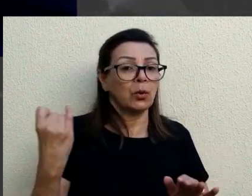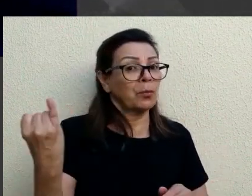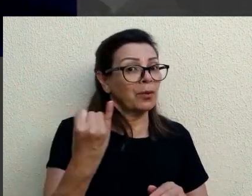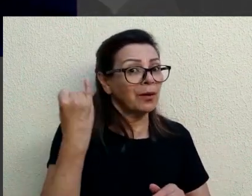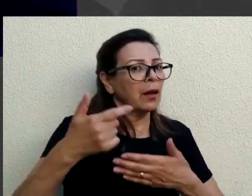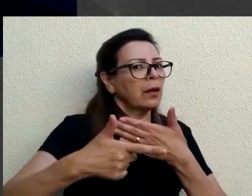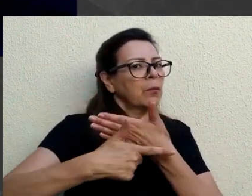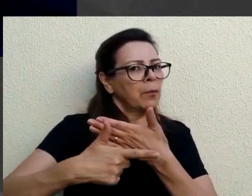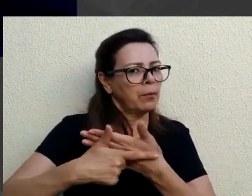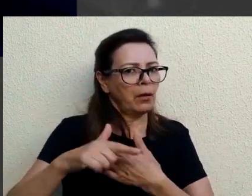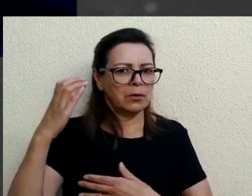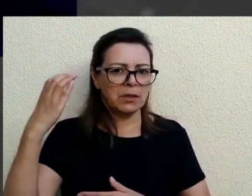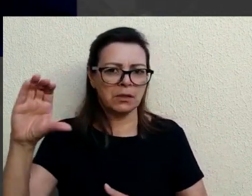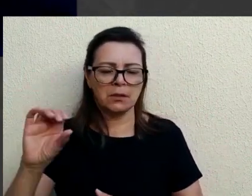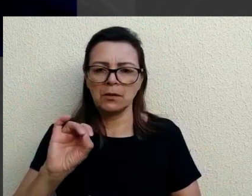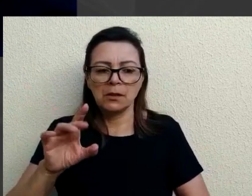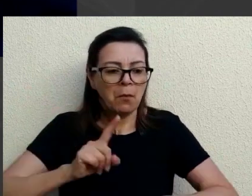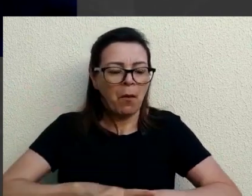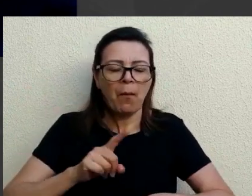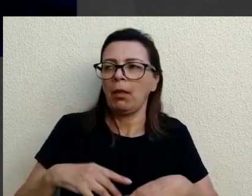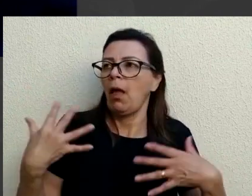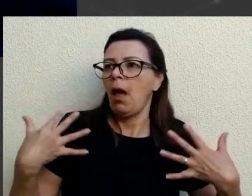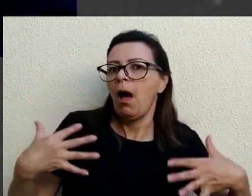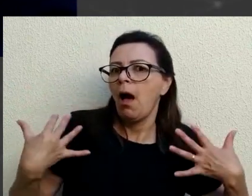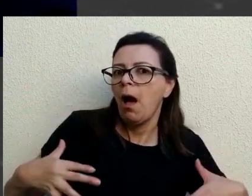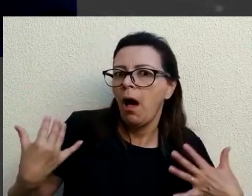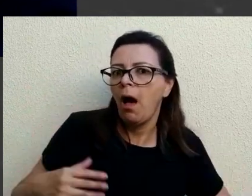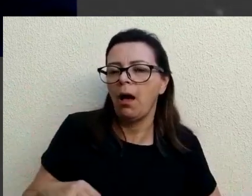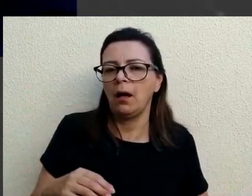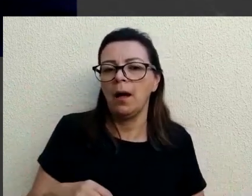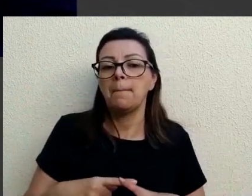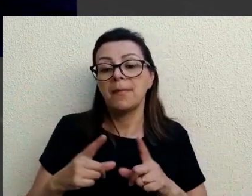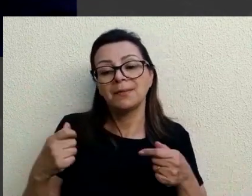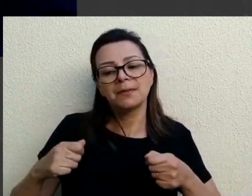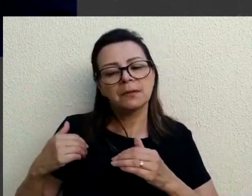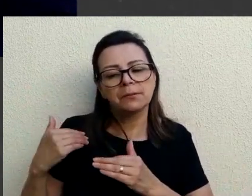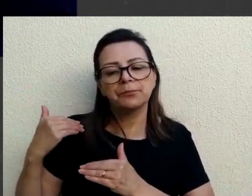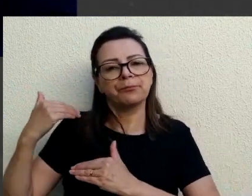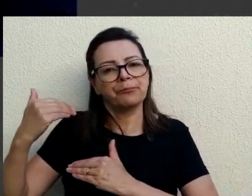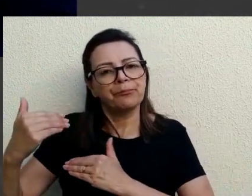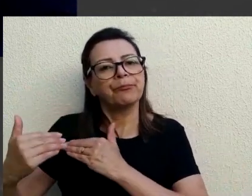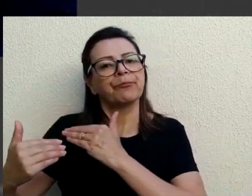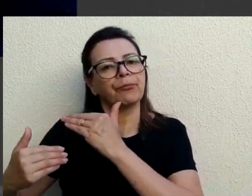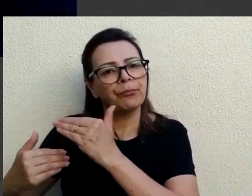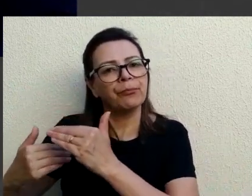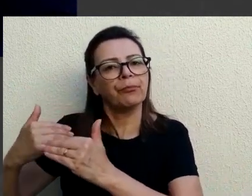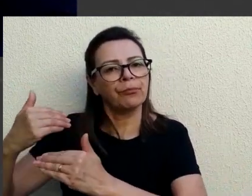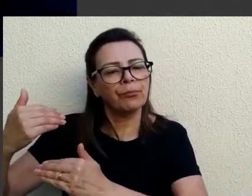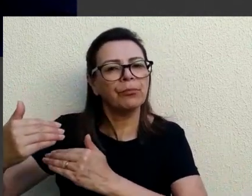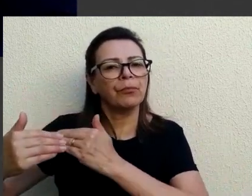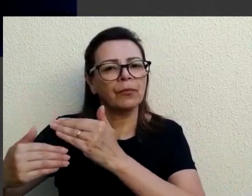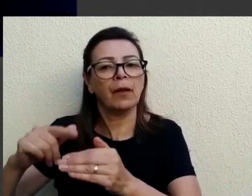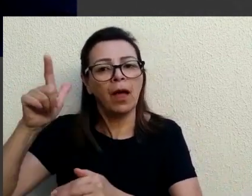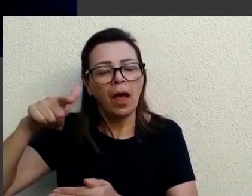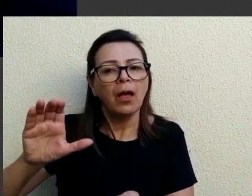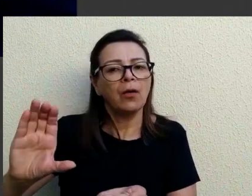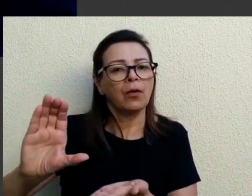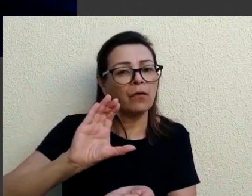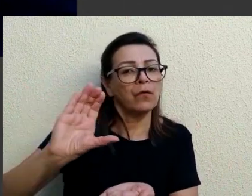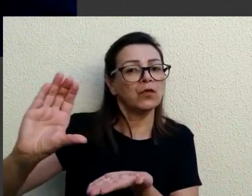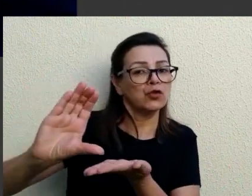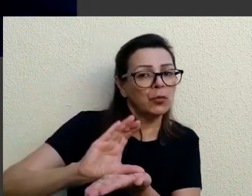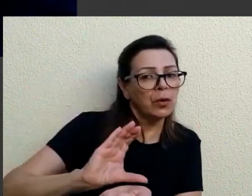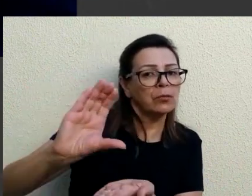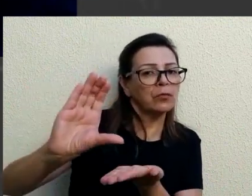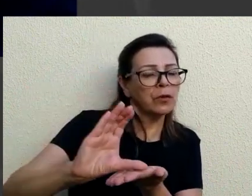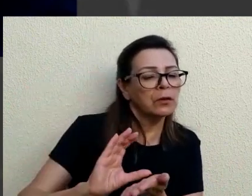é isso que você disse, o papel da ciência e não só no momento de desespero. A ciência é um processo contínuo, um processo longo, um processo que é um